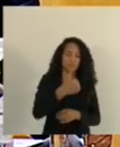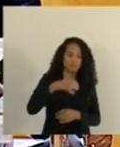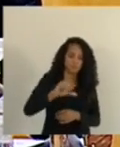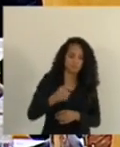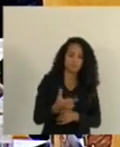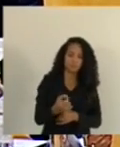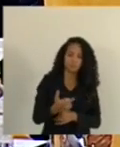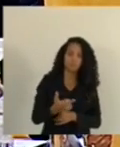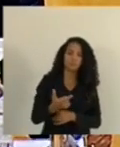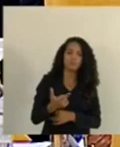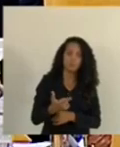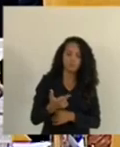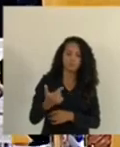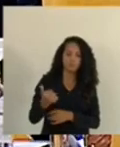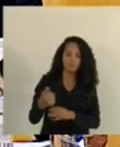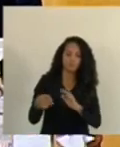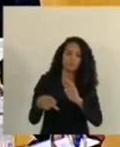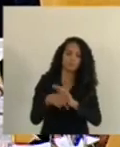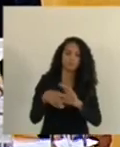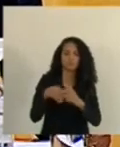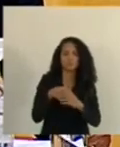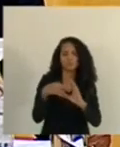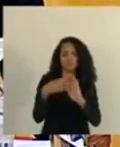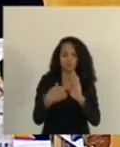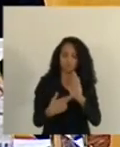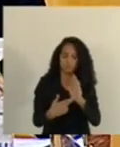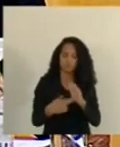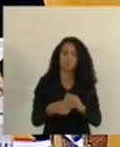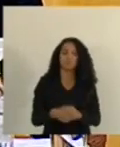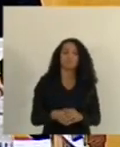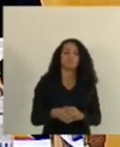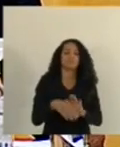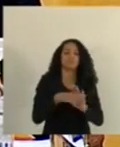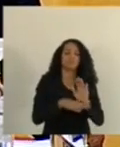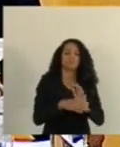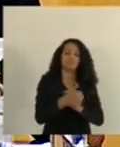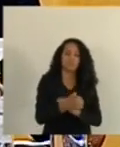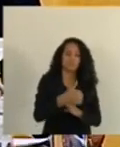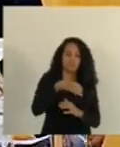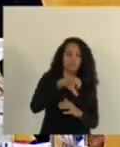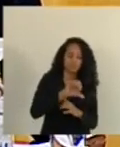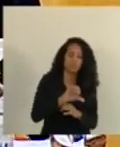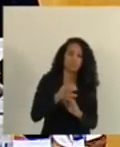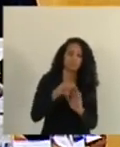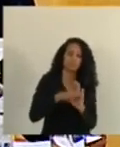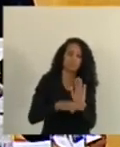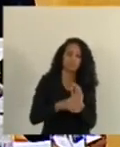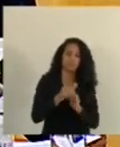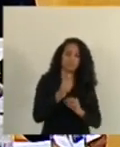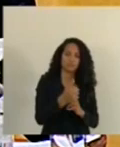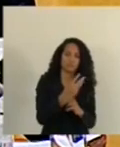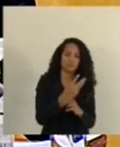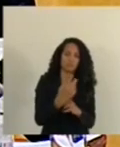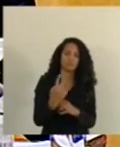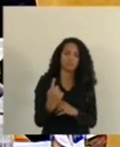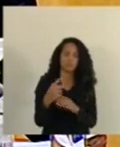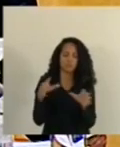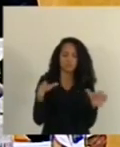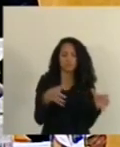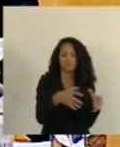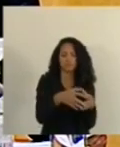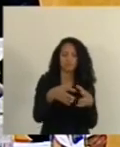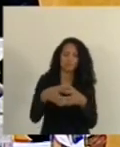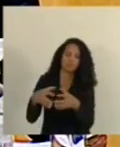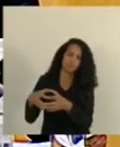de Justiça, também tramite-se na forma regimental. Regimental, décimo nono item, Pareceres 131, das comissões.